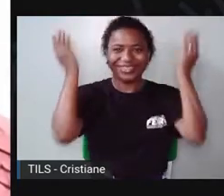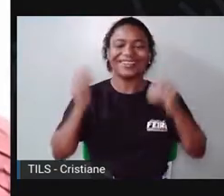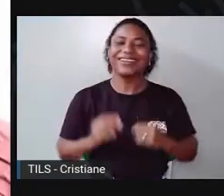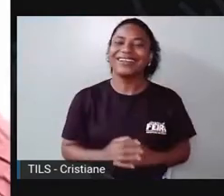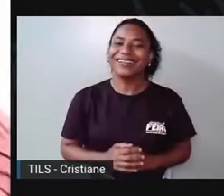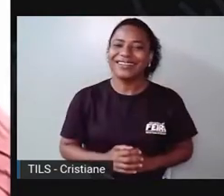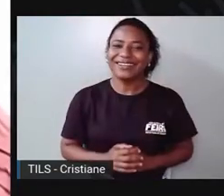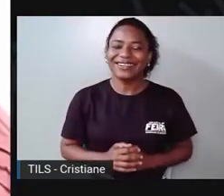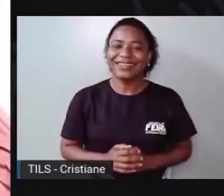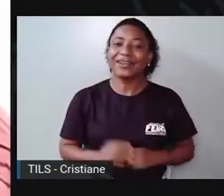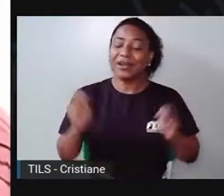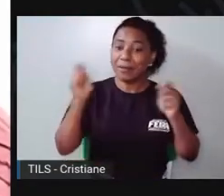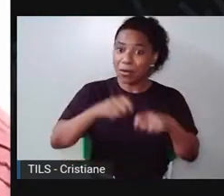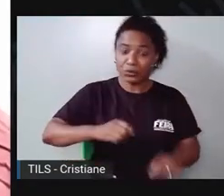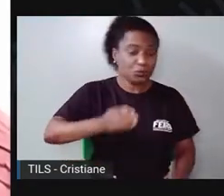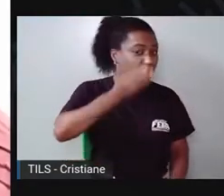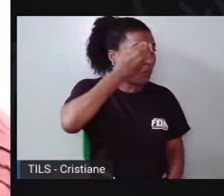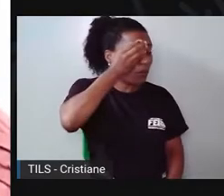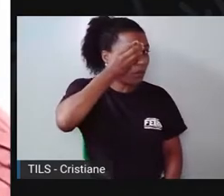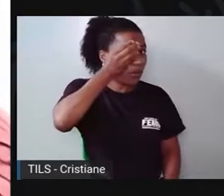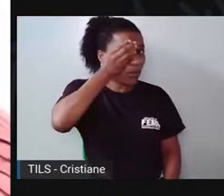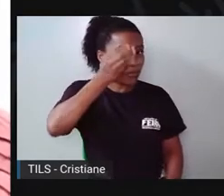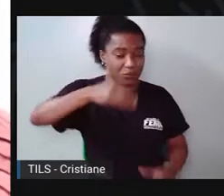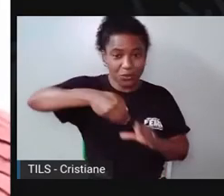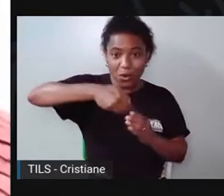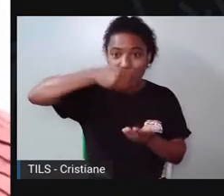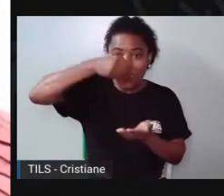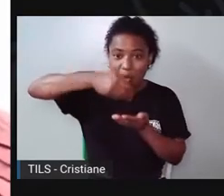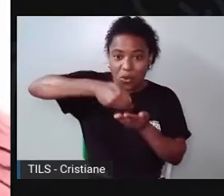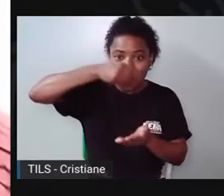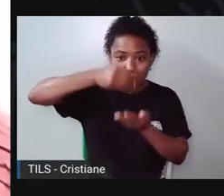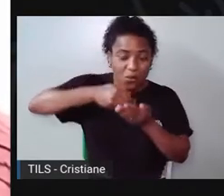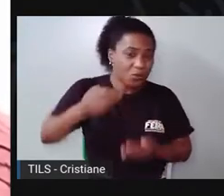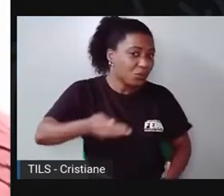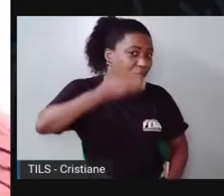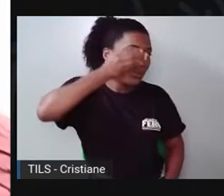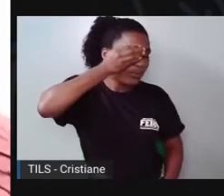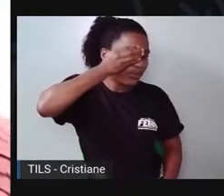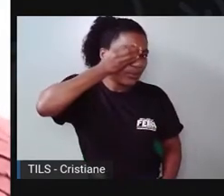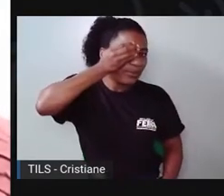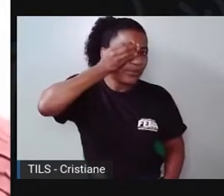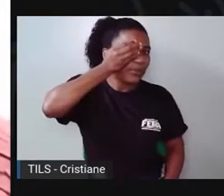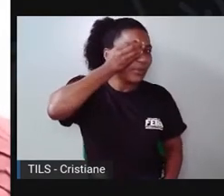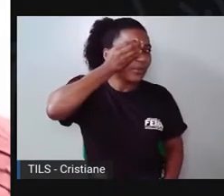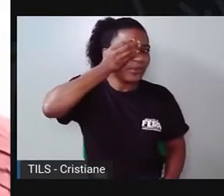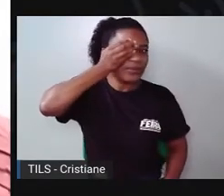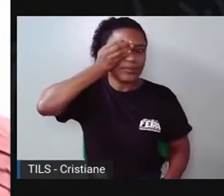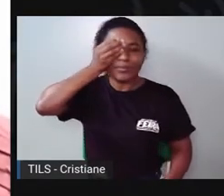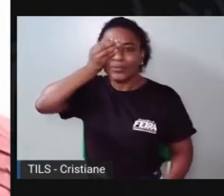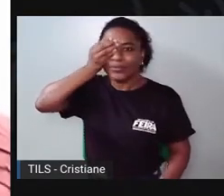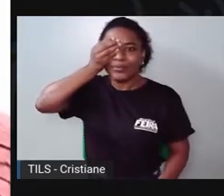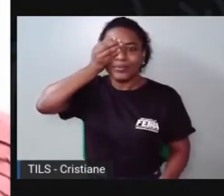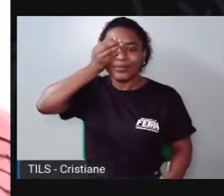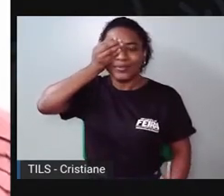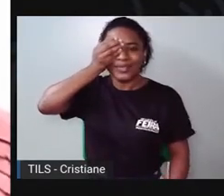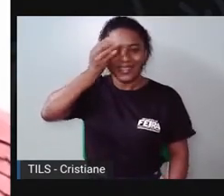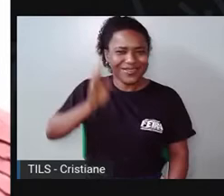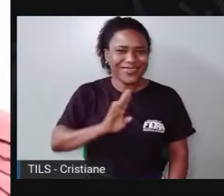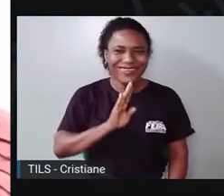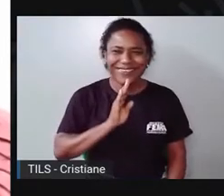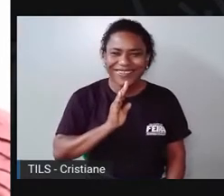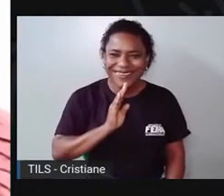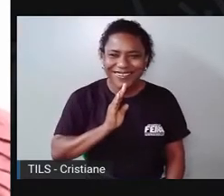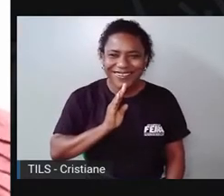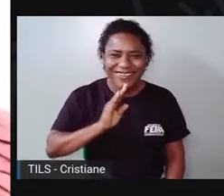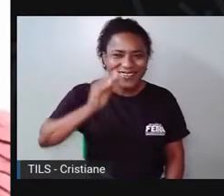pirata. Um pirata? Você sabe fazer um pirata? Como que faz um pirata? Ele